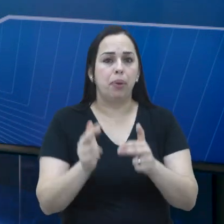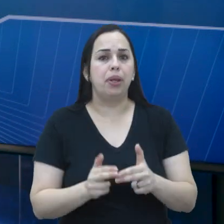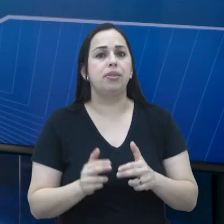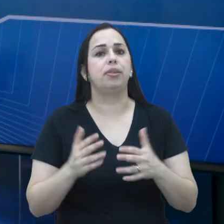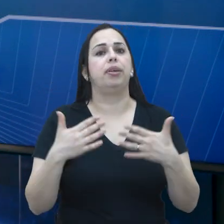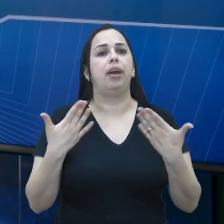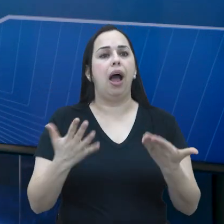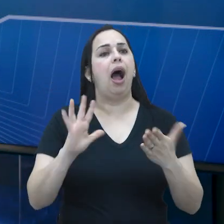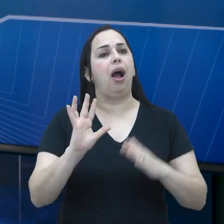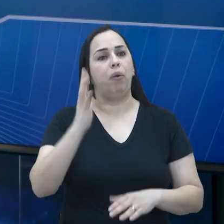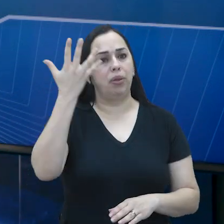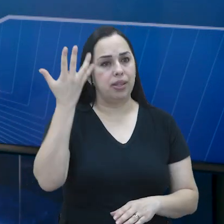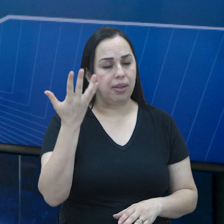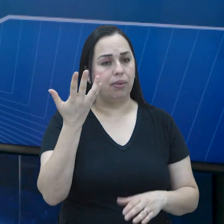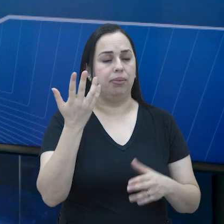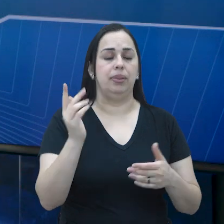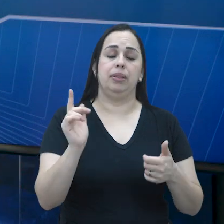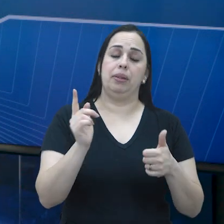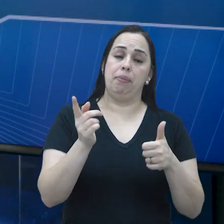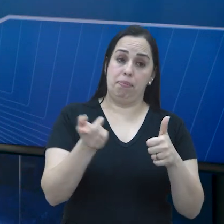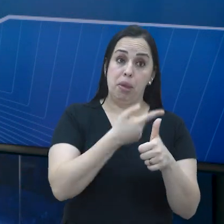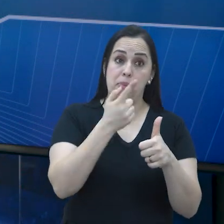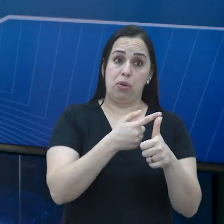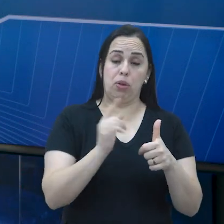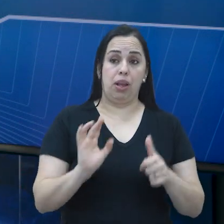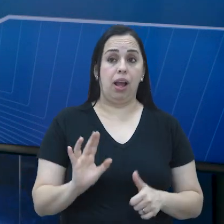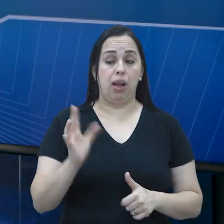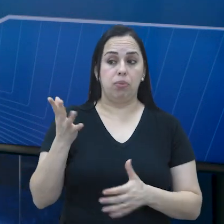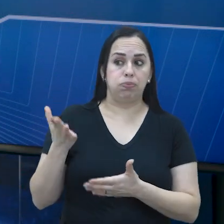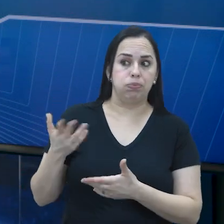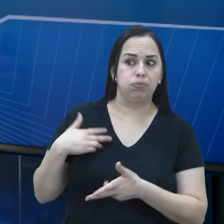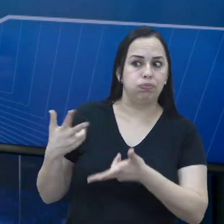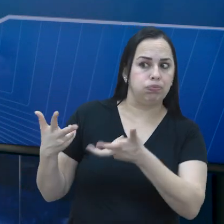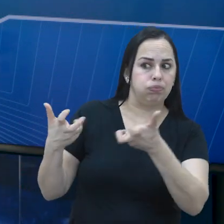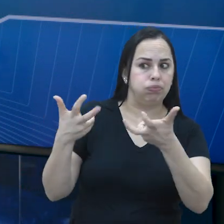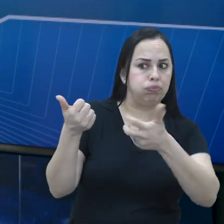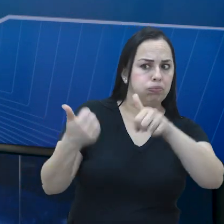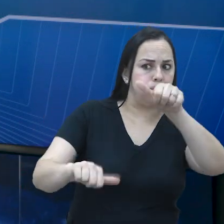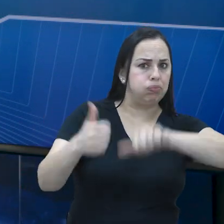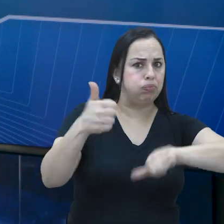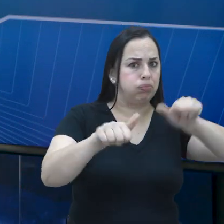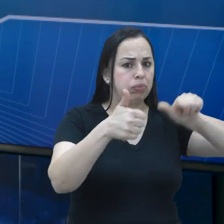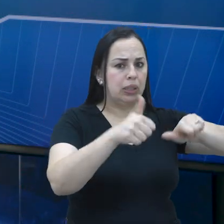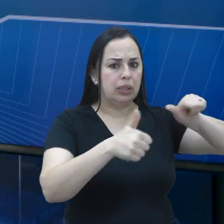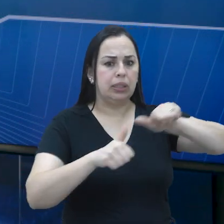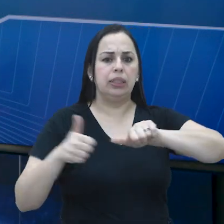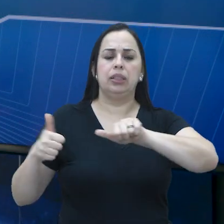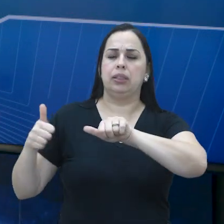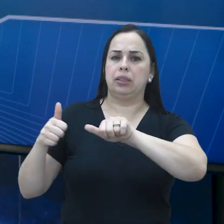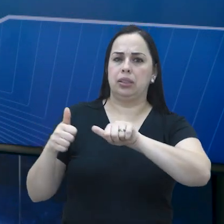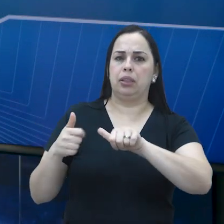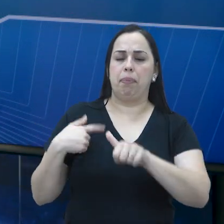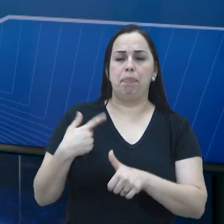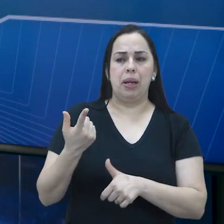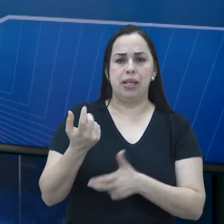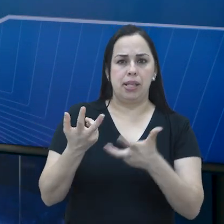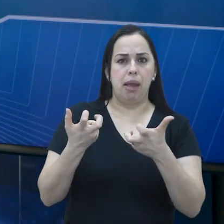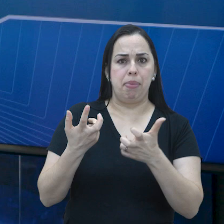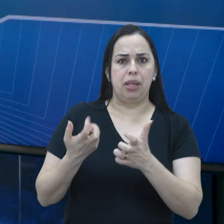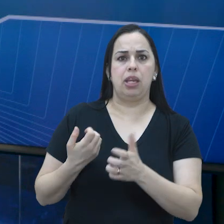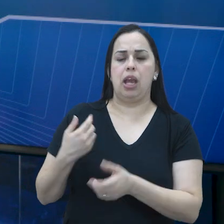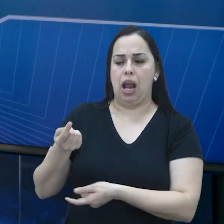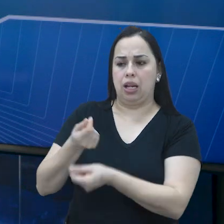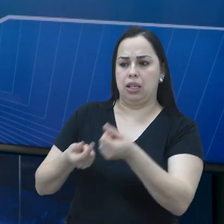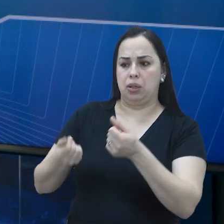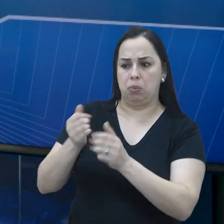acaba resultando. Então, o primeiro aspecto é esse. A gente consegue analisar uma retomada do crescimento